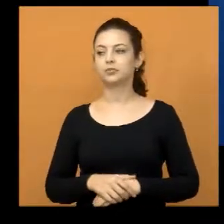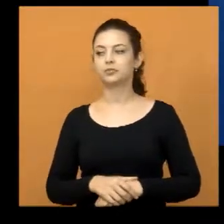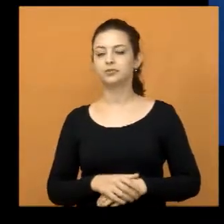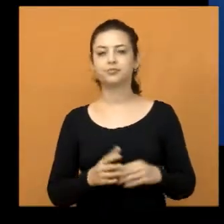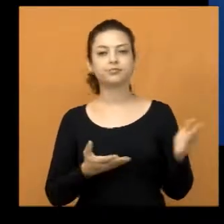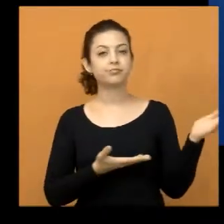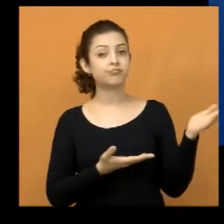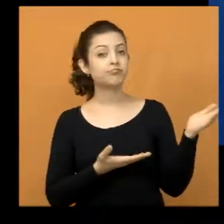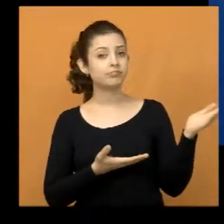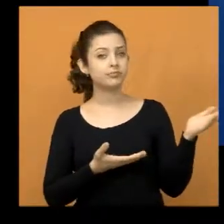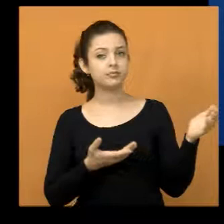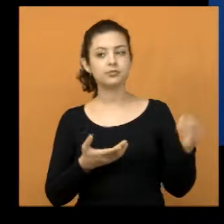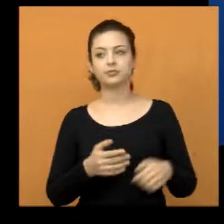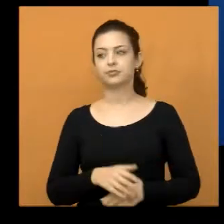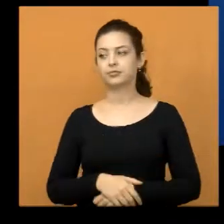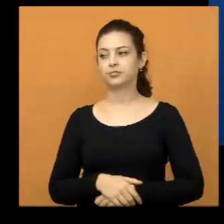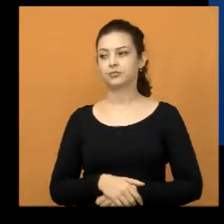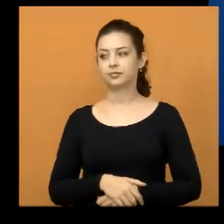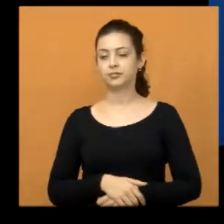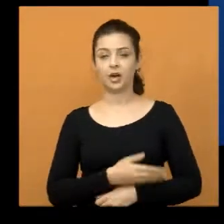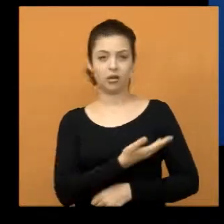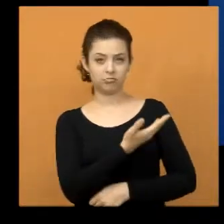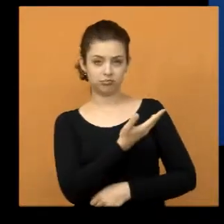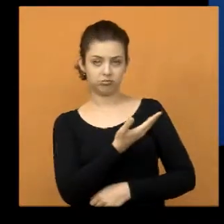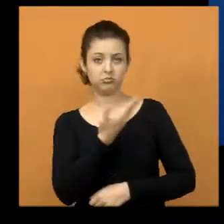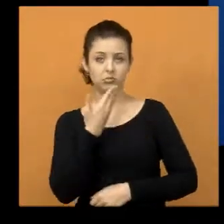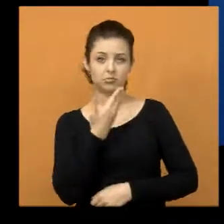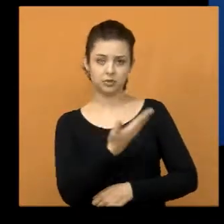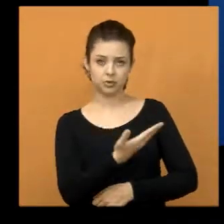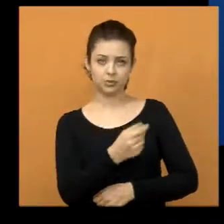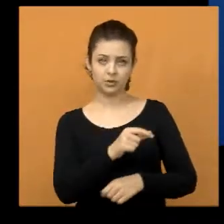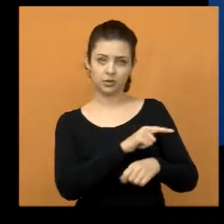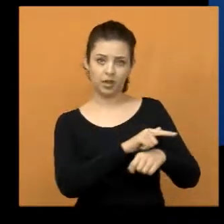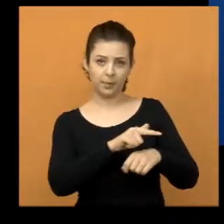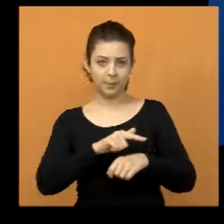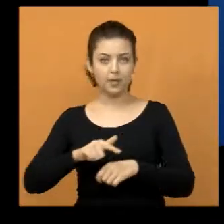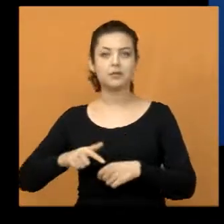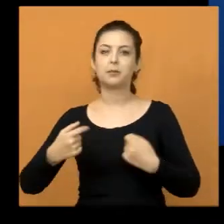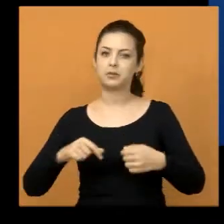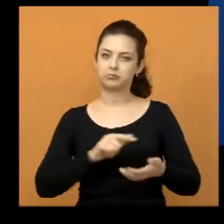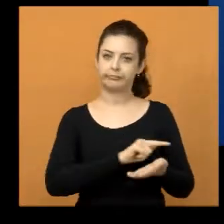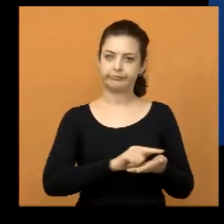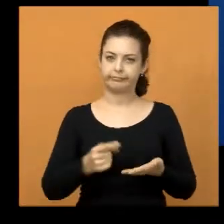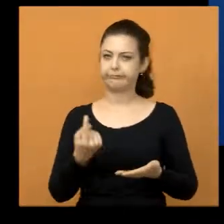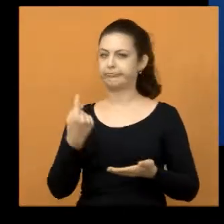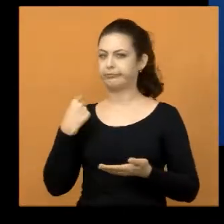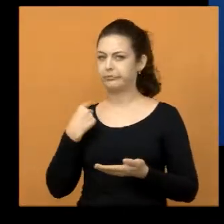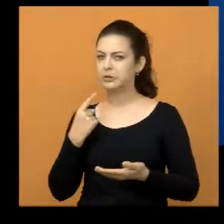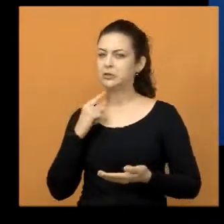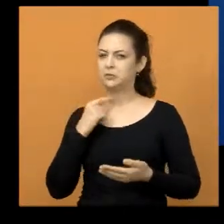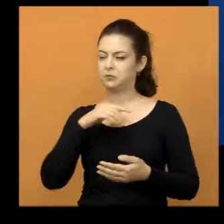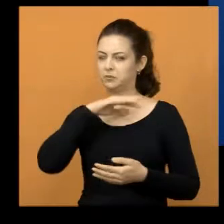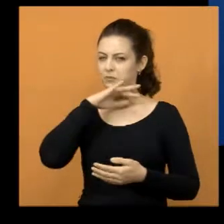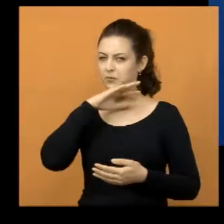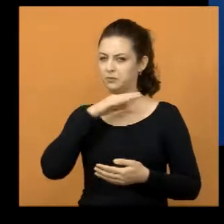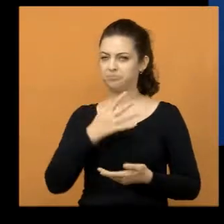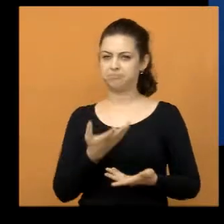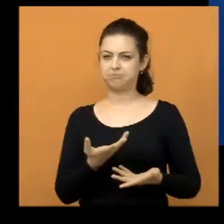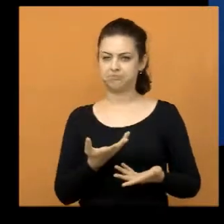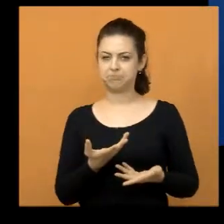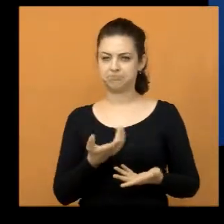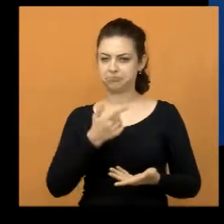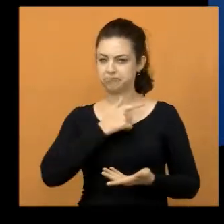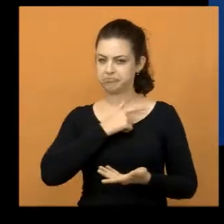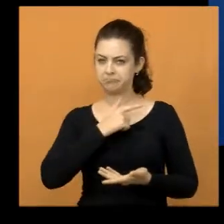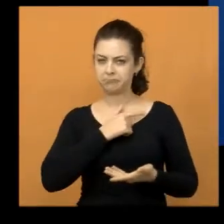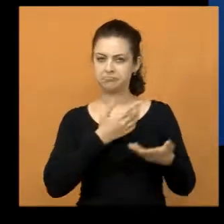A gente teve lá no Jardim do Vale, onde a gente fez também solicitação de limpeza naquele bairro lá, que estava bem feia a situação lá. E